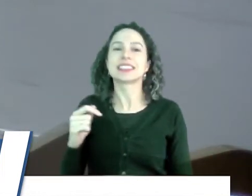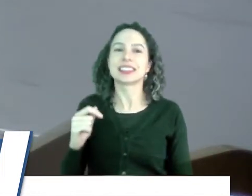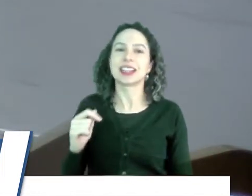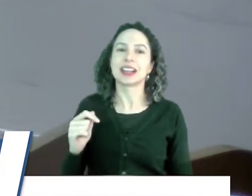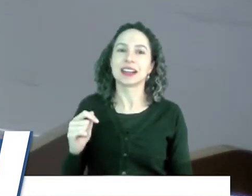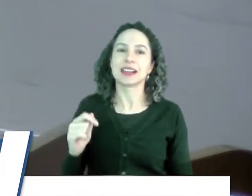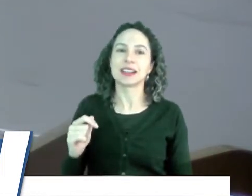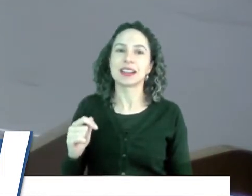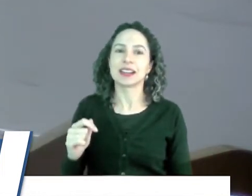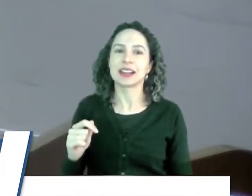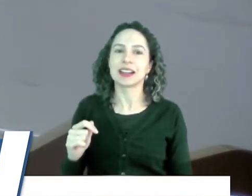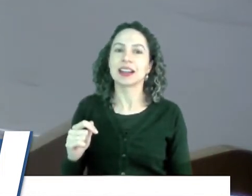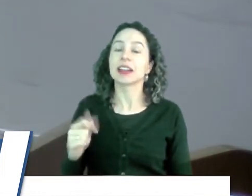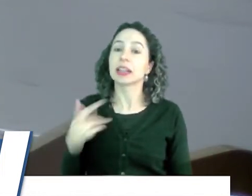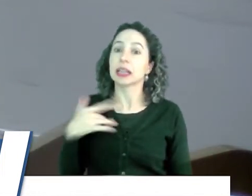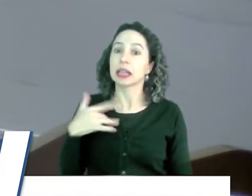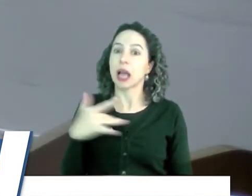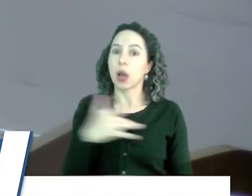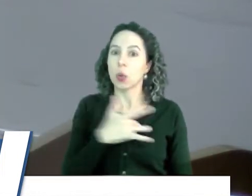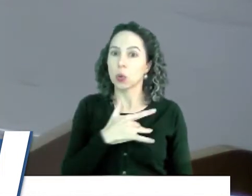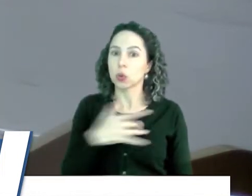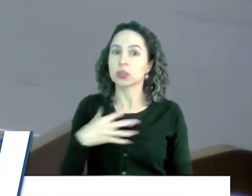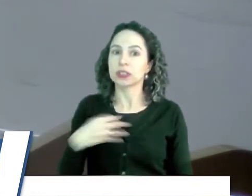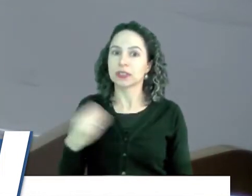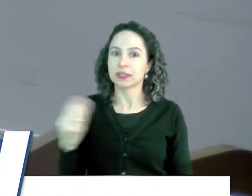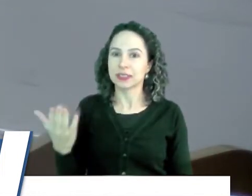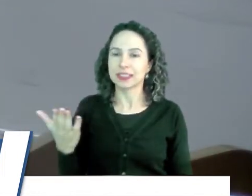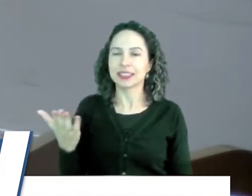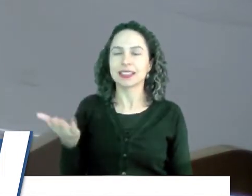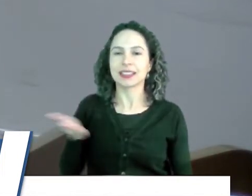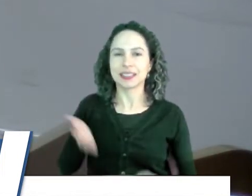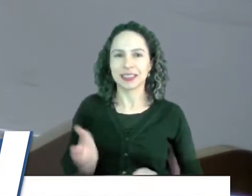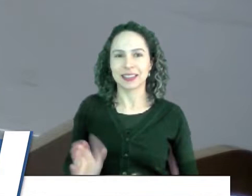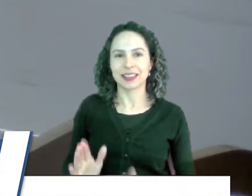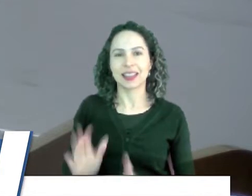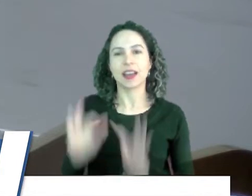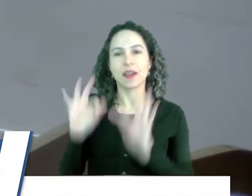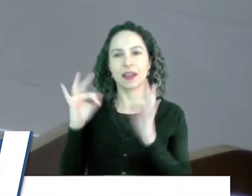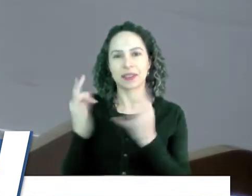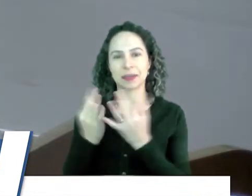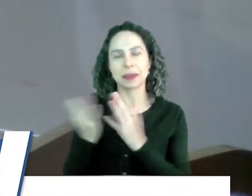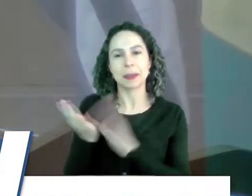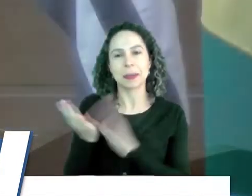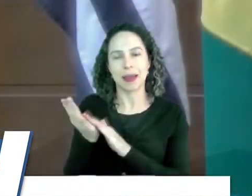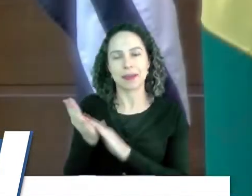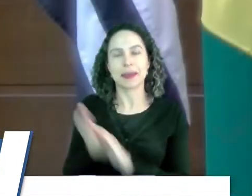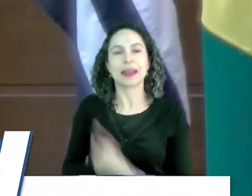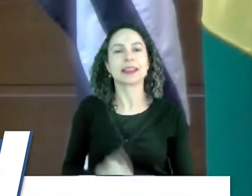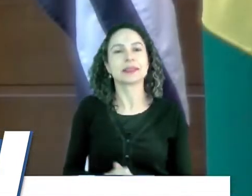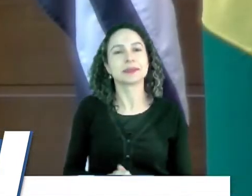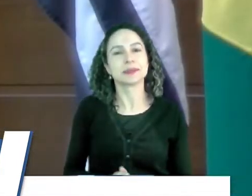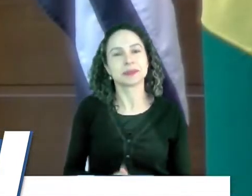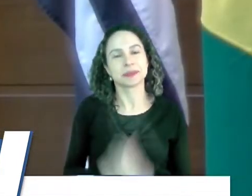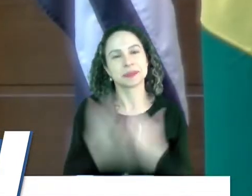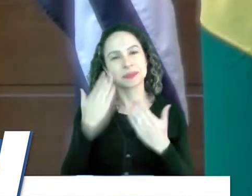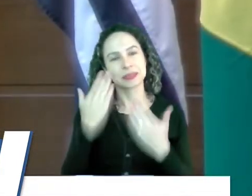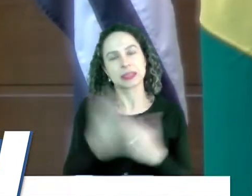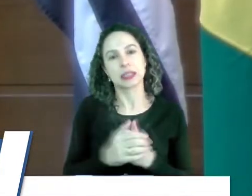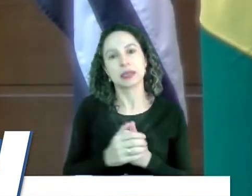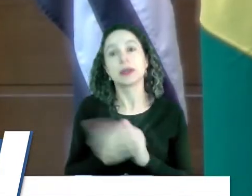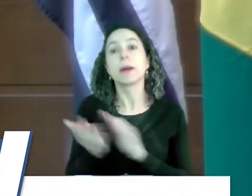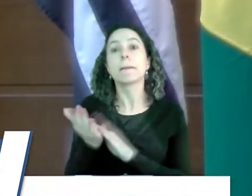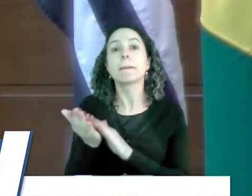e saúde aí para a sua filha, que acaba de chegar, para toda a sua família, parabéns. Obrigado. E eu tenho que parabenizar